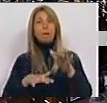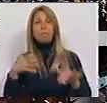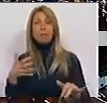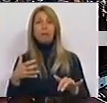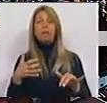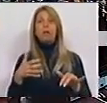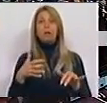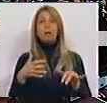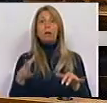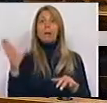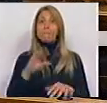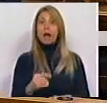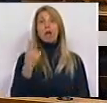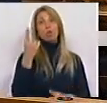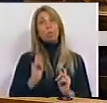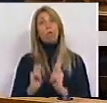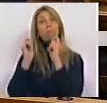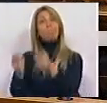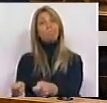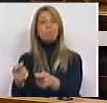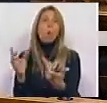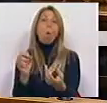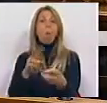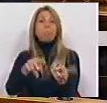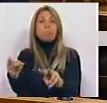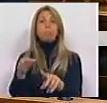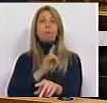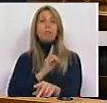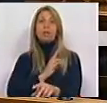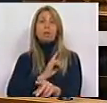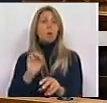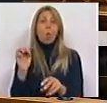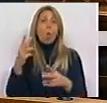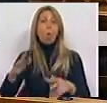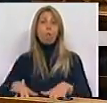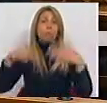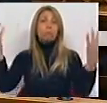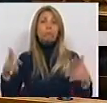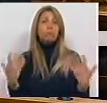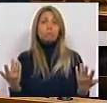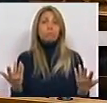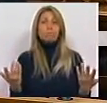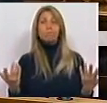mais uma concessão ou uma privatização ou aquilo que se possa